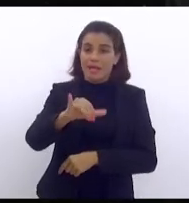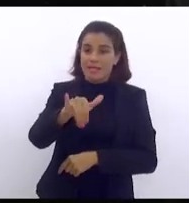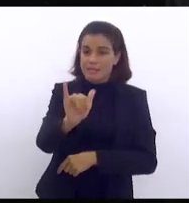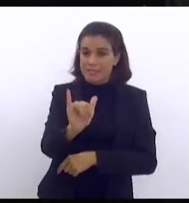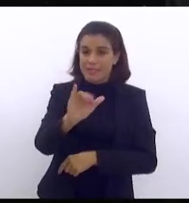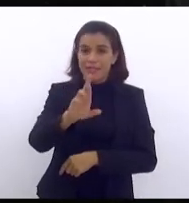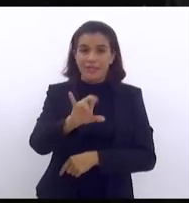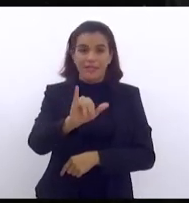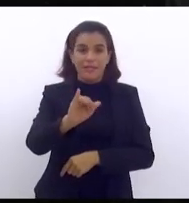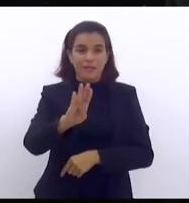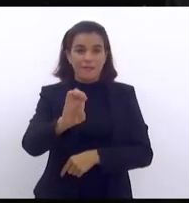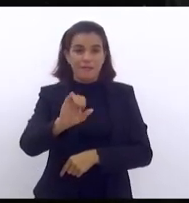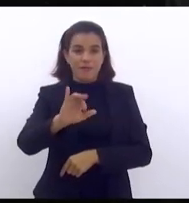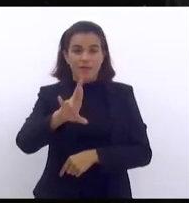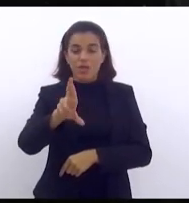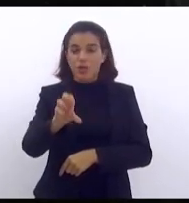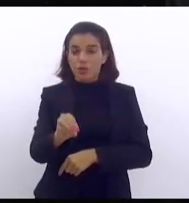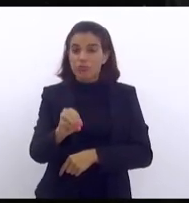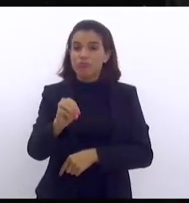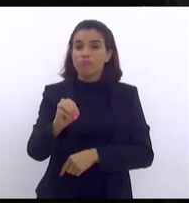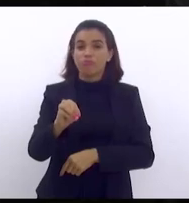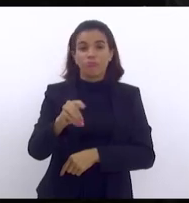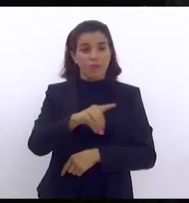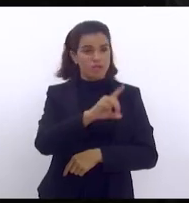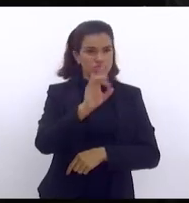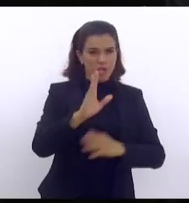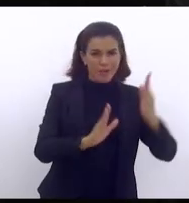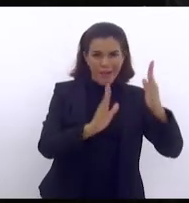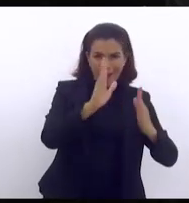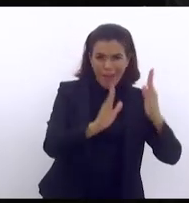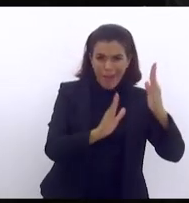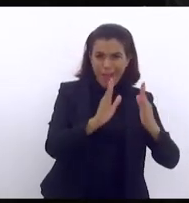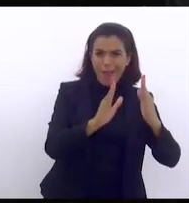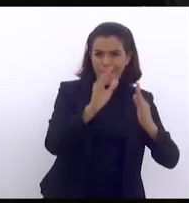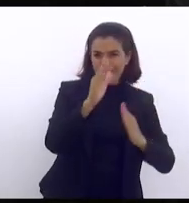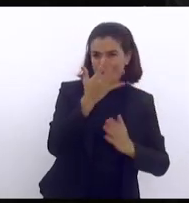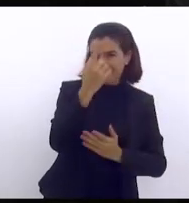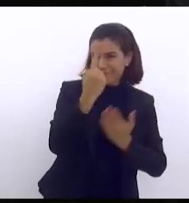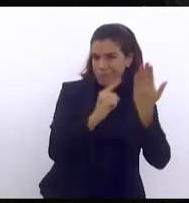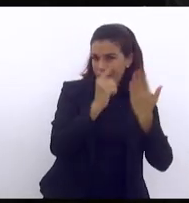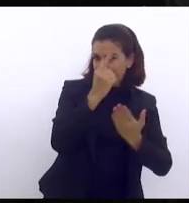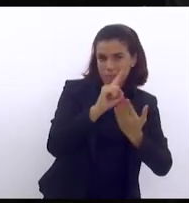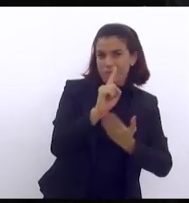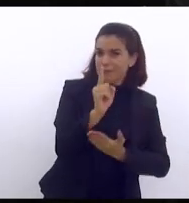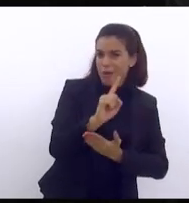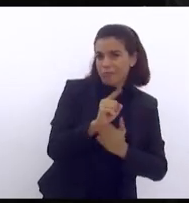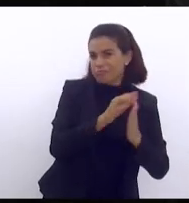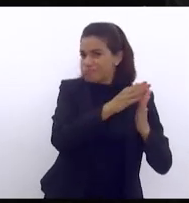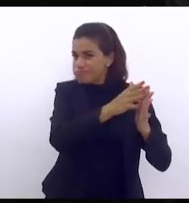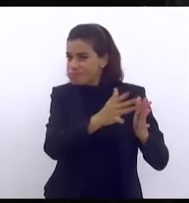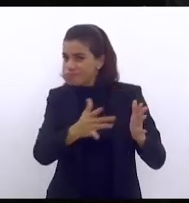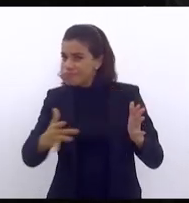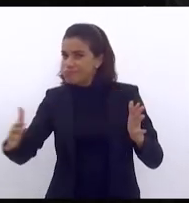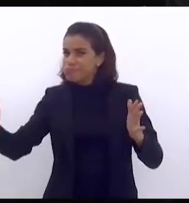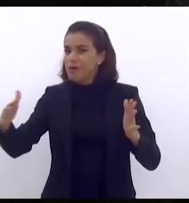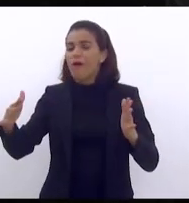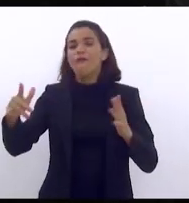só o carnaval também funcionaria o Sambódromo como escola